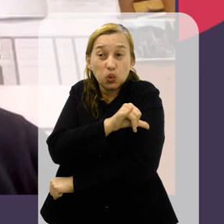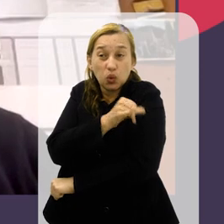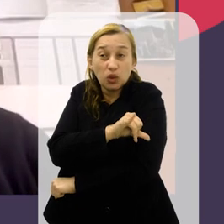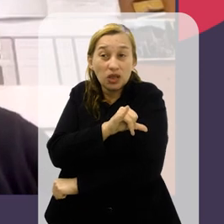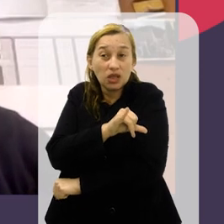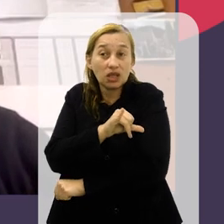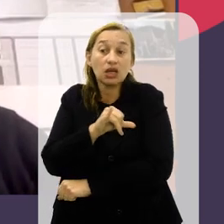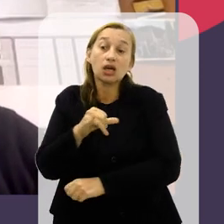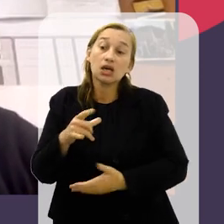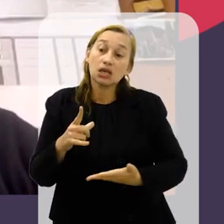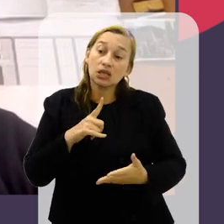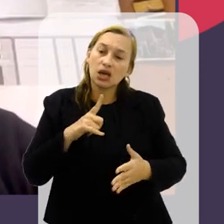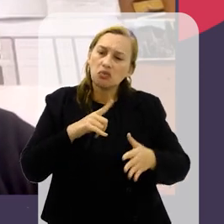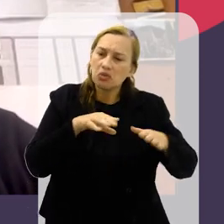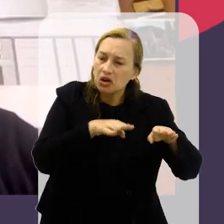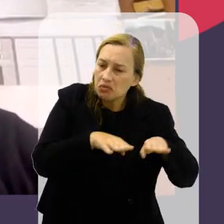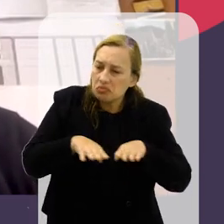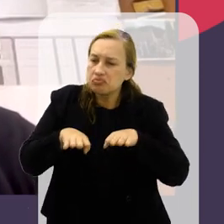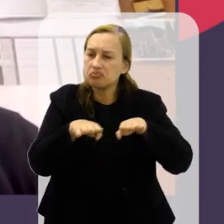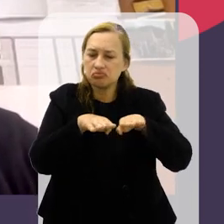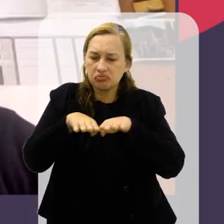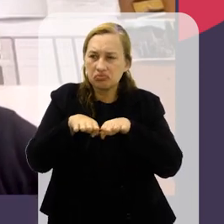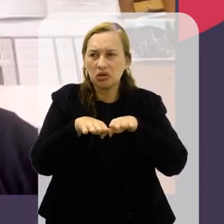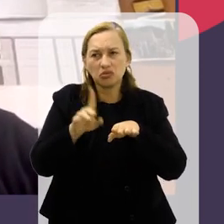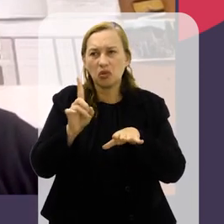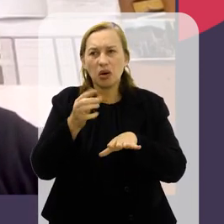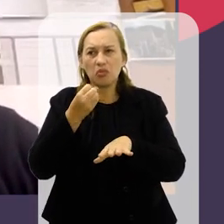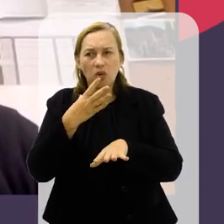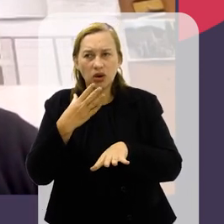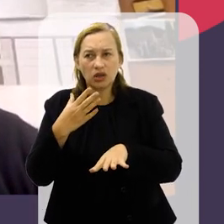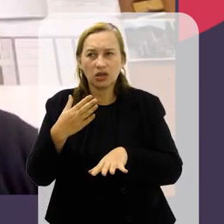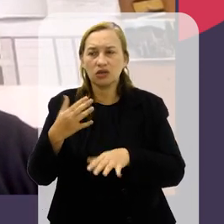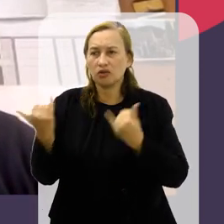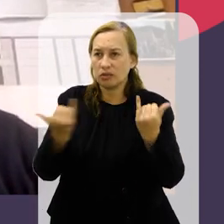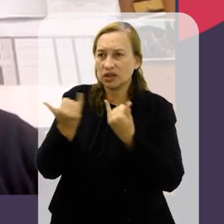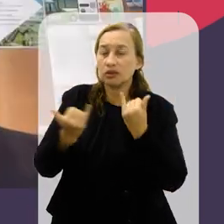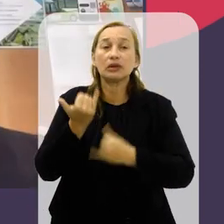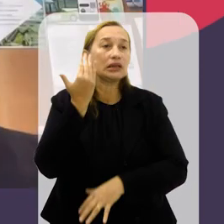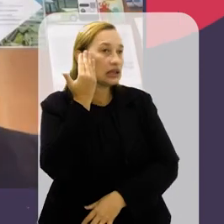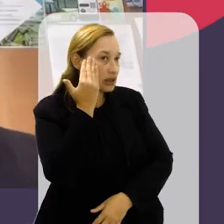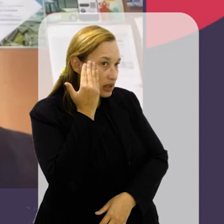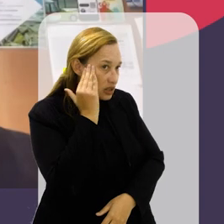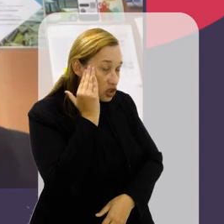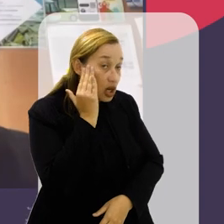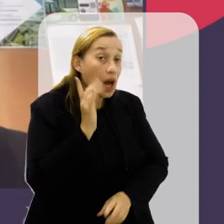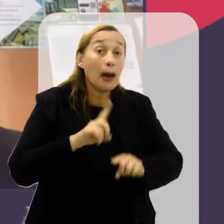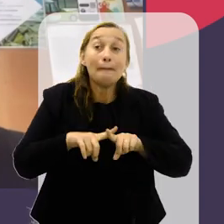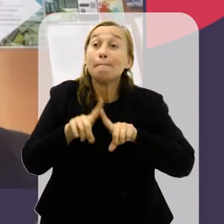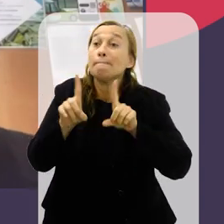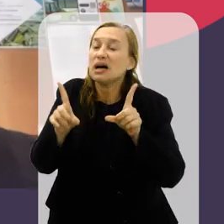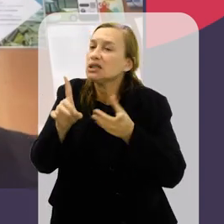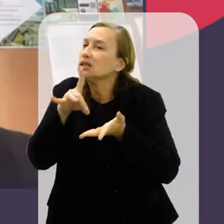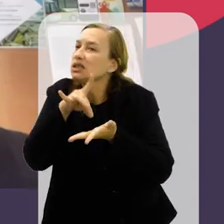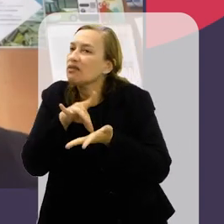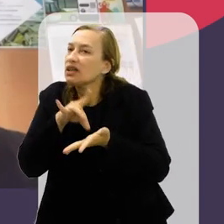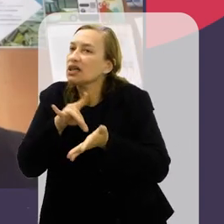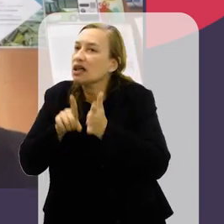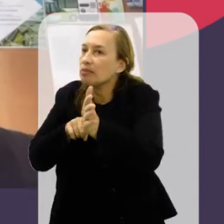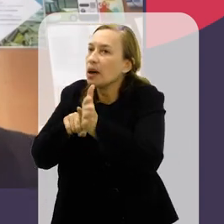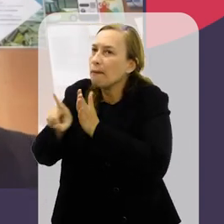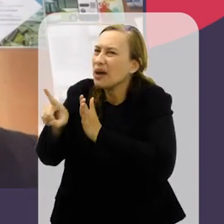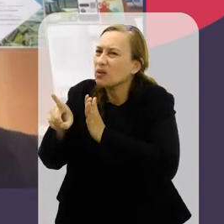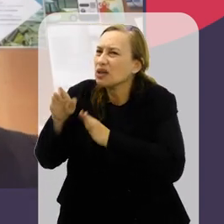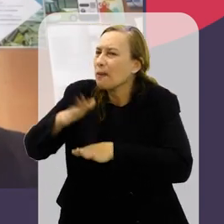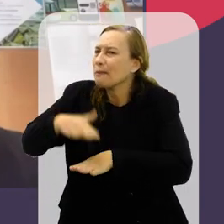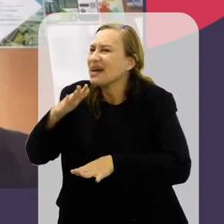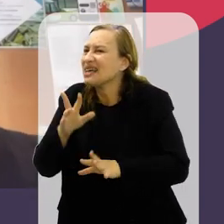no Rio de Janeiro tem uma certa estabilidade, ainda que isso não seja a melhor notícia. Entendi. Mas, na